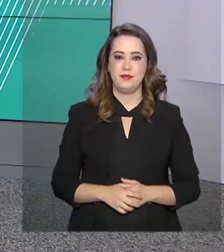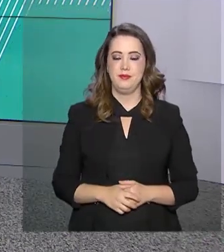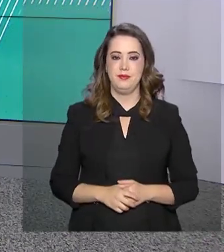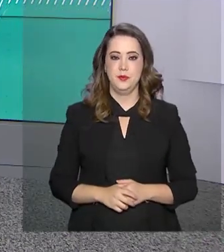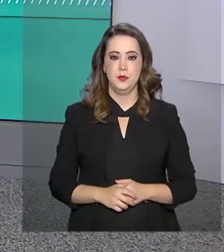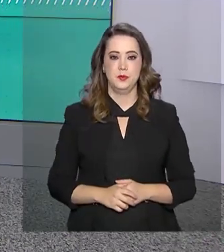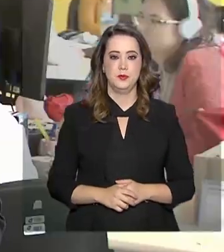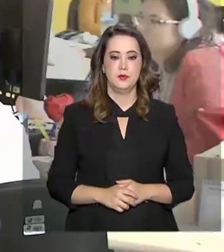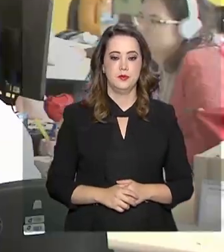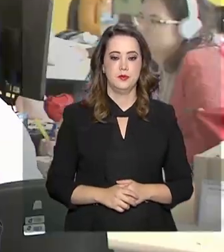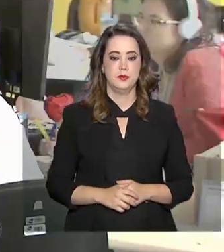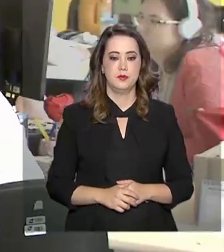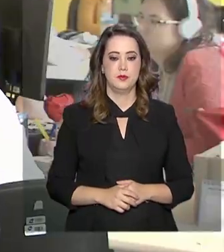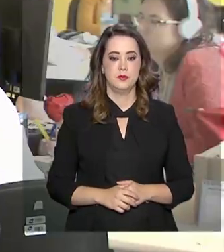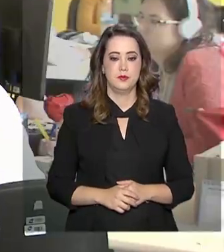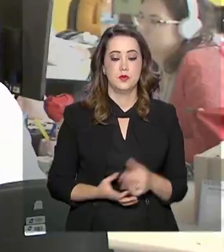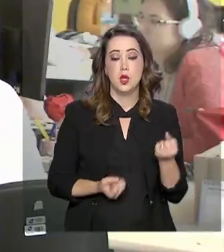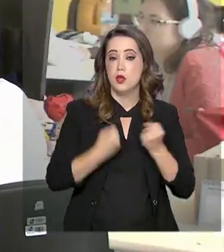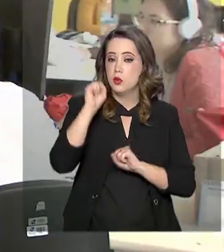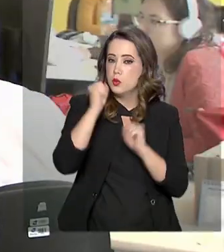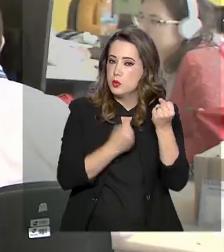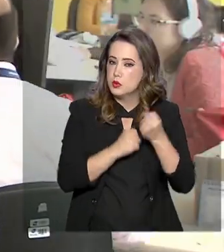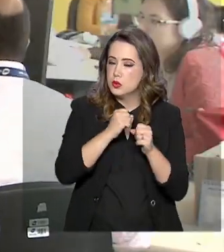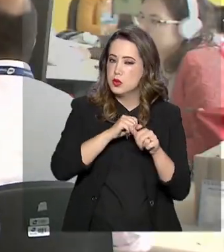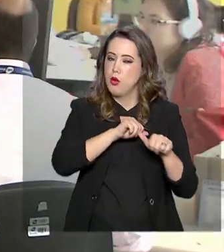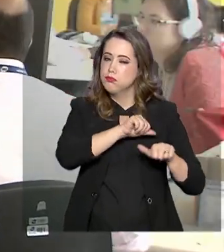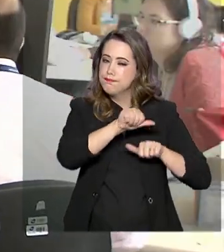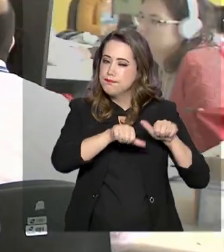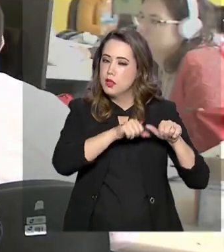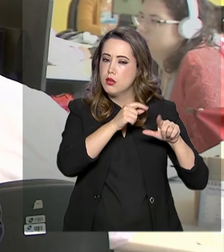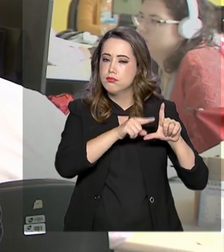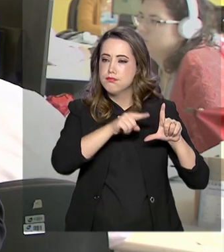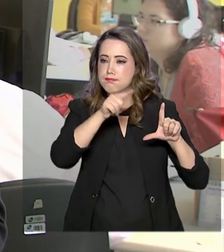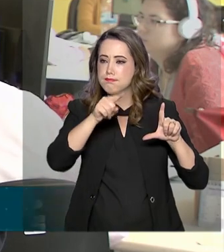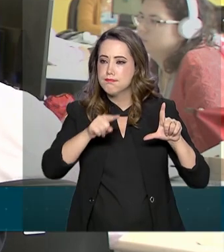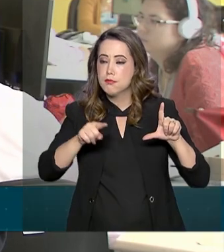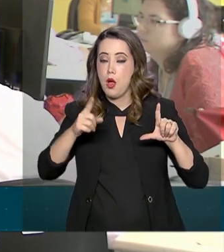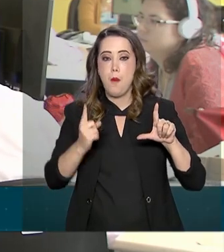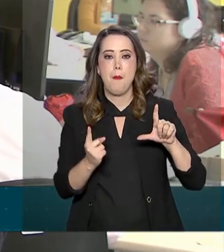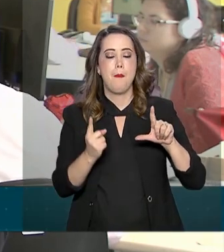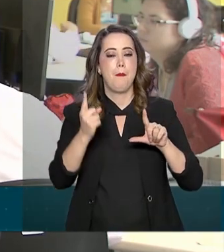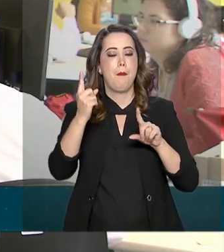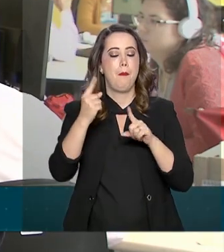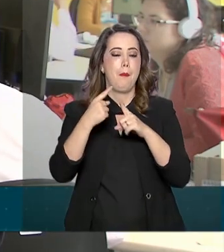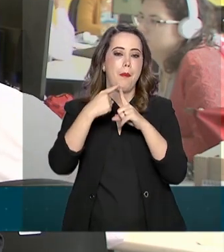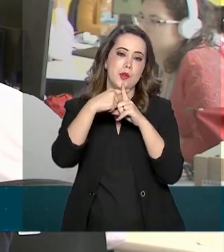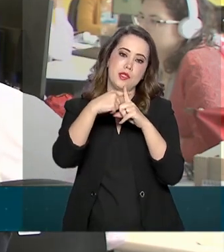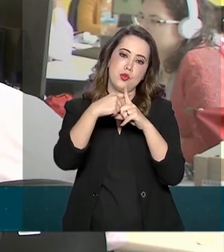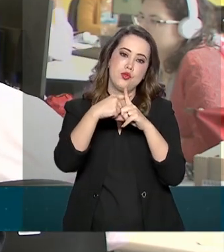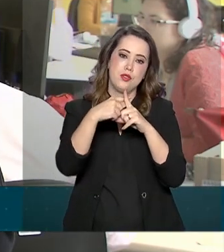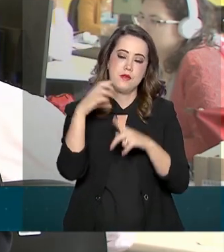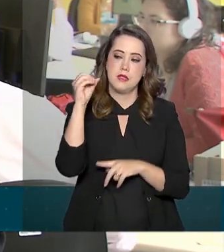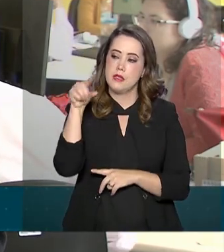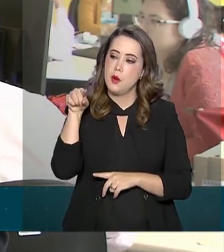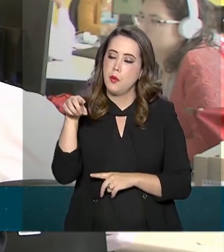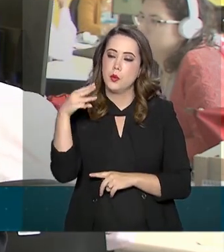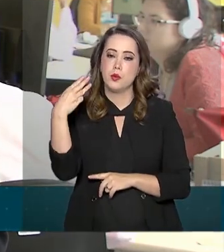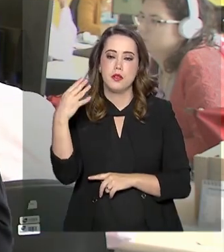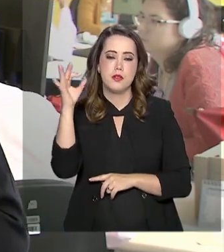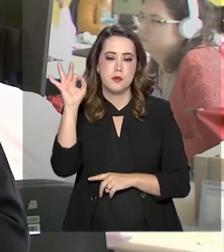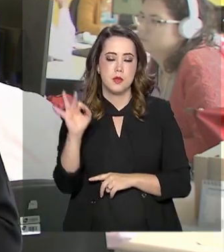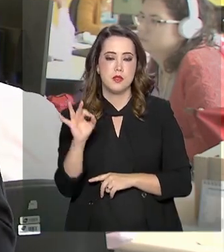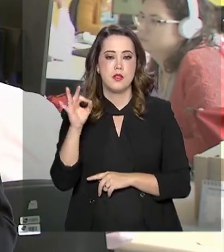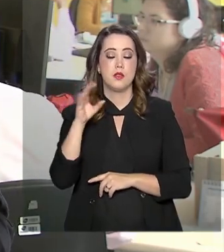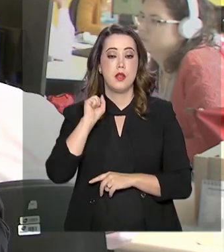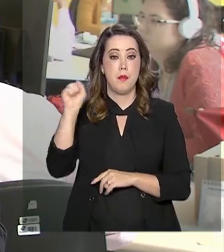A produção industrial registrou variação positiva de 0,3% em abril, em comparação ao mês de março.